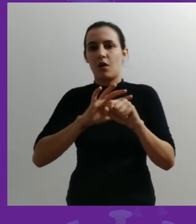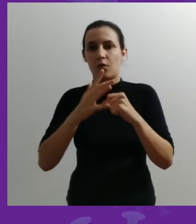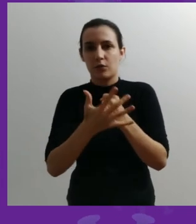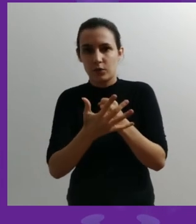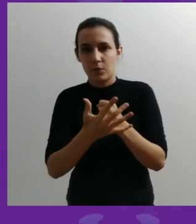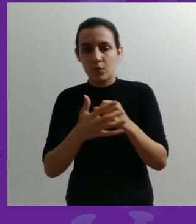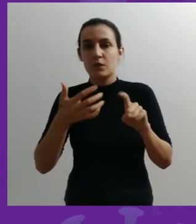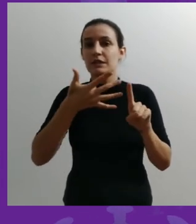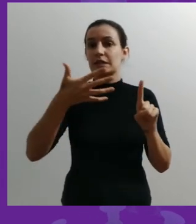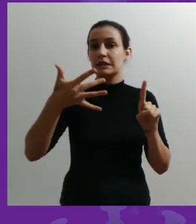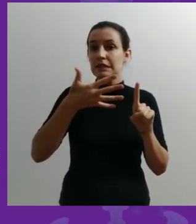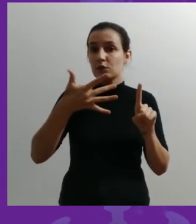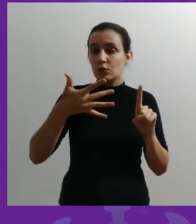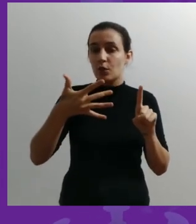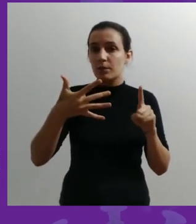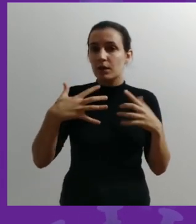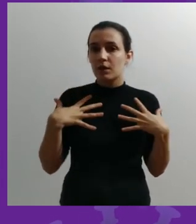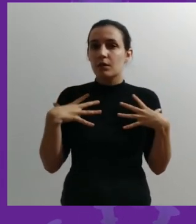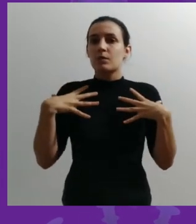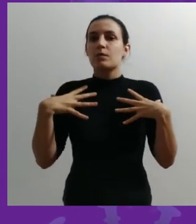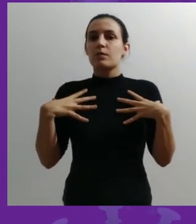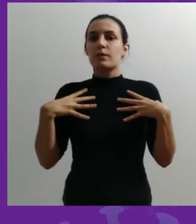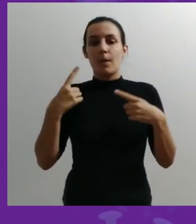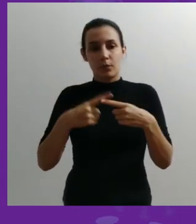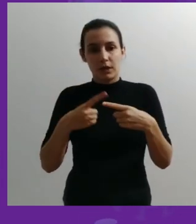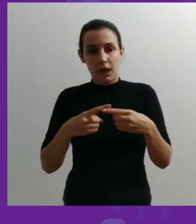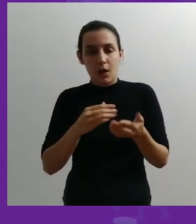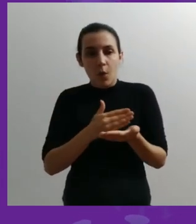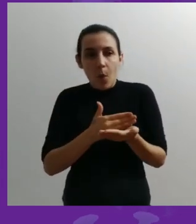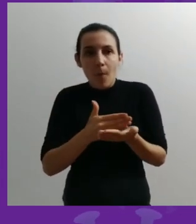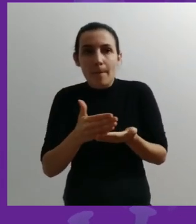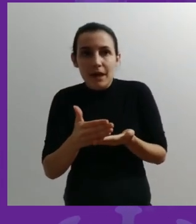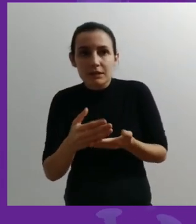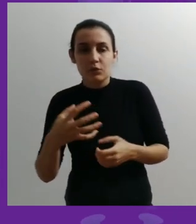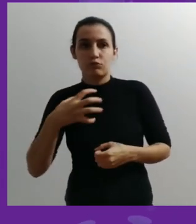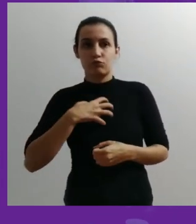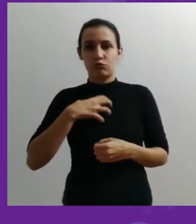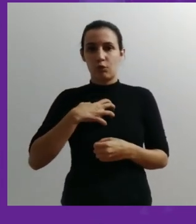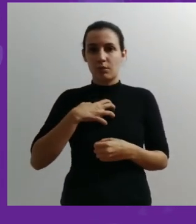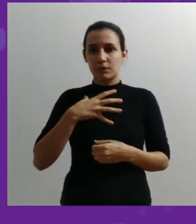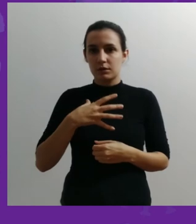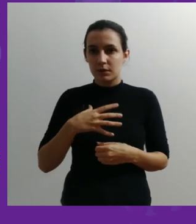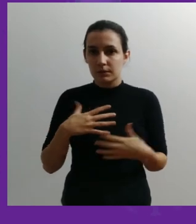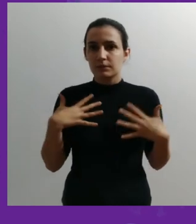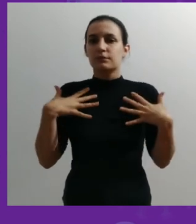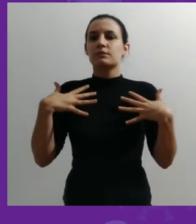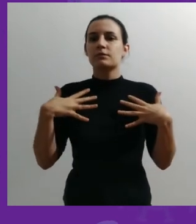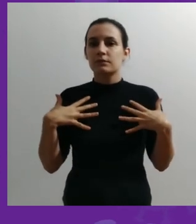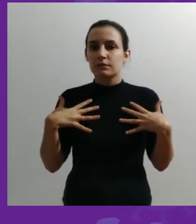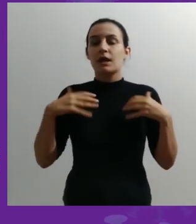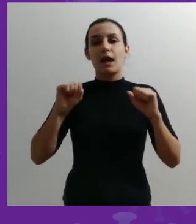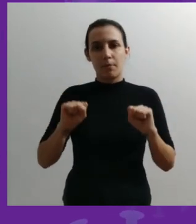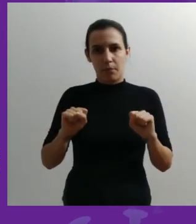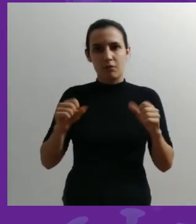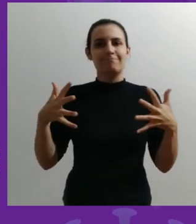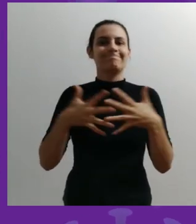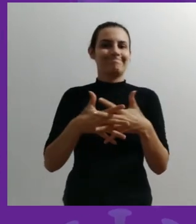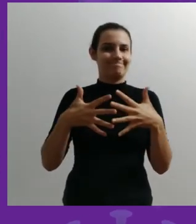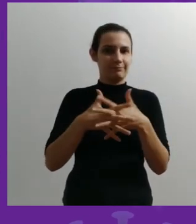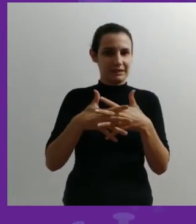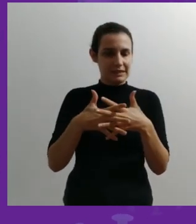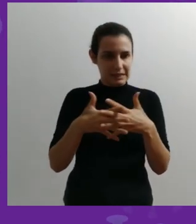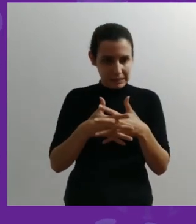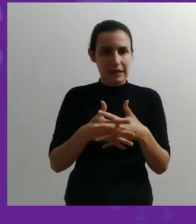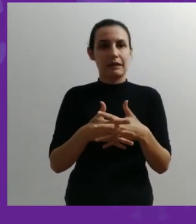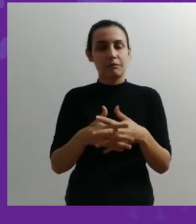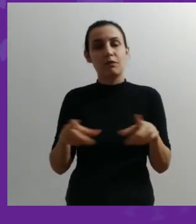uma síndrome respiratória, porque ela começa com sinais e sintomas respiratórios e pode complicar, inclusive, por meio de